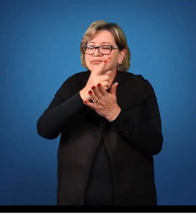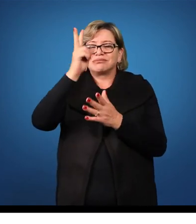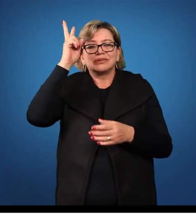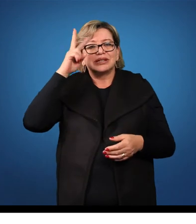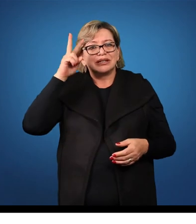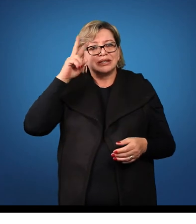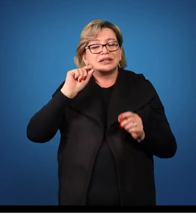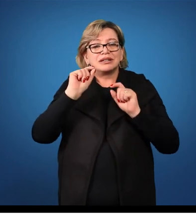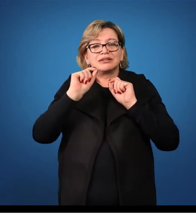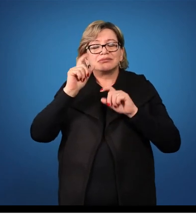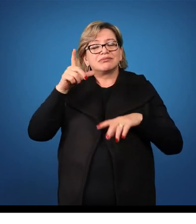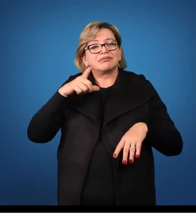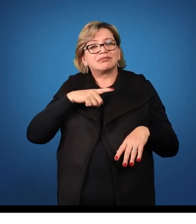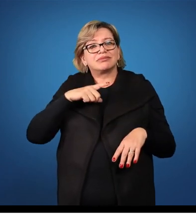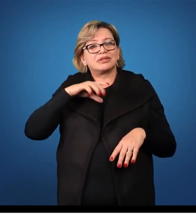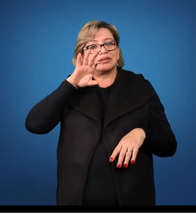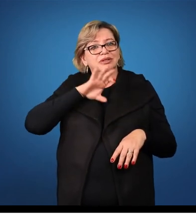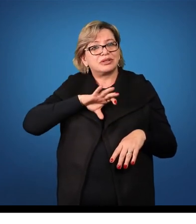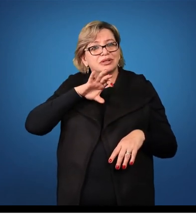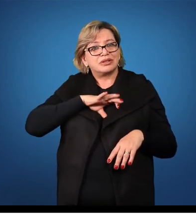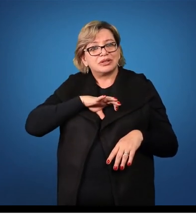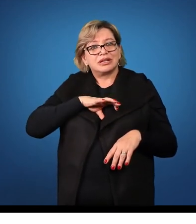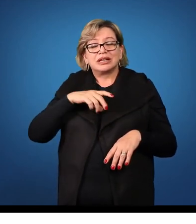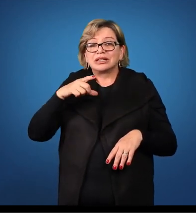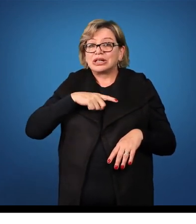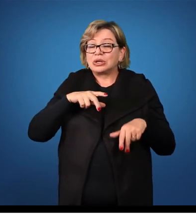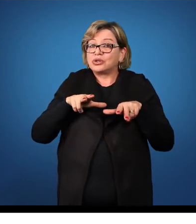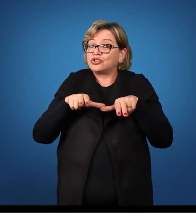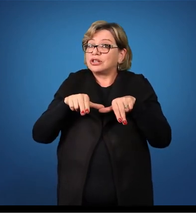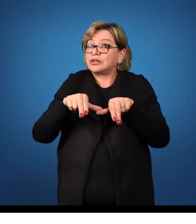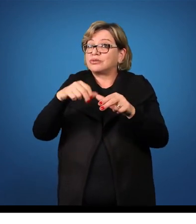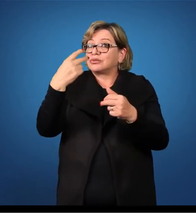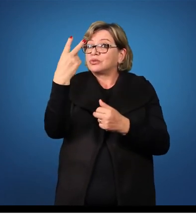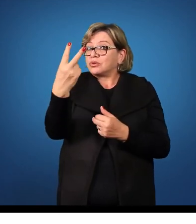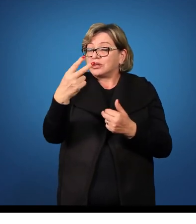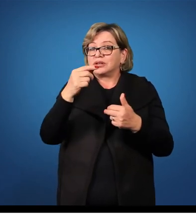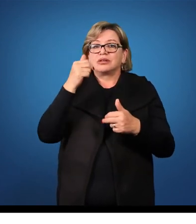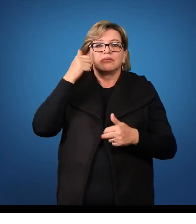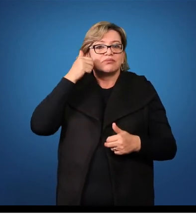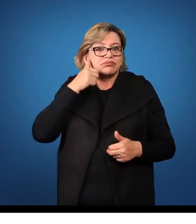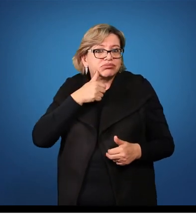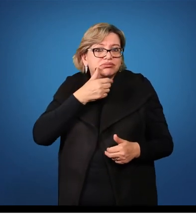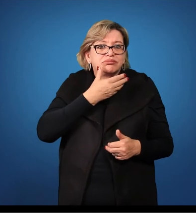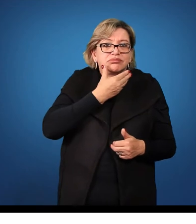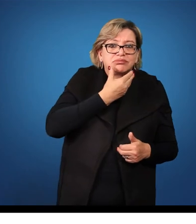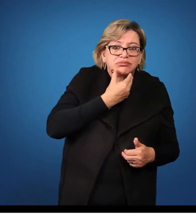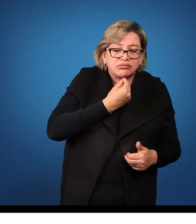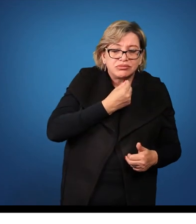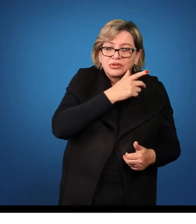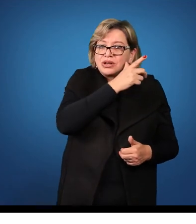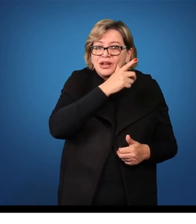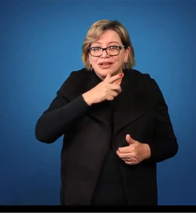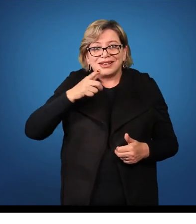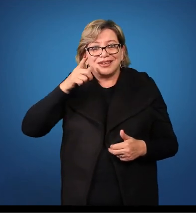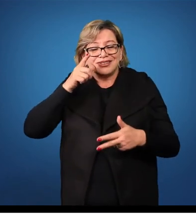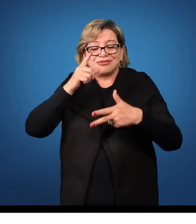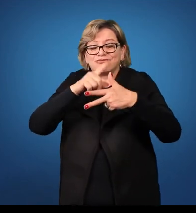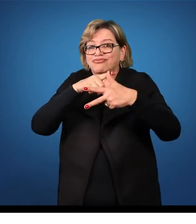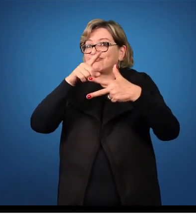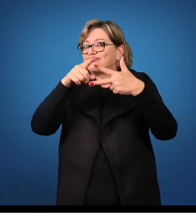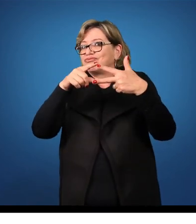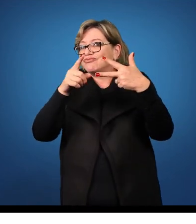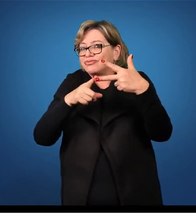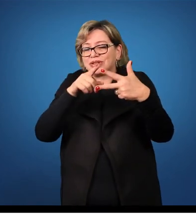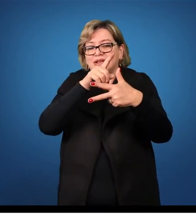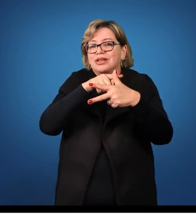nós temos na língua portuguesa dois gêneros, o masculino e o feminino. No latim, temos os três gêneros,